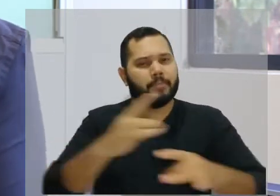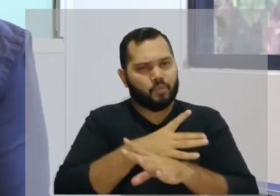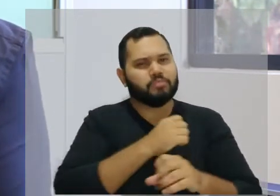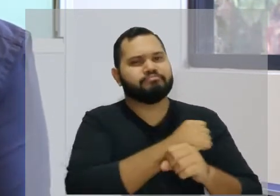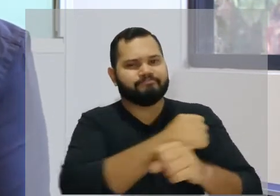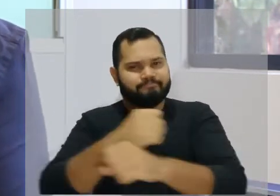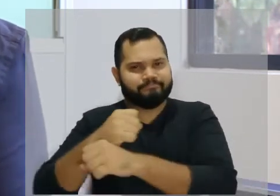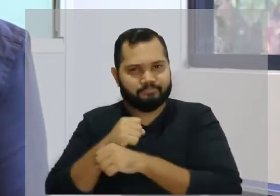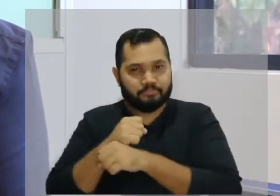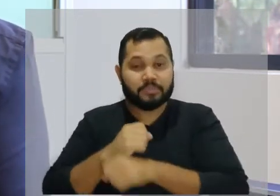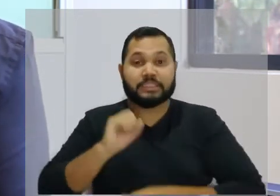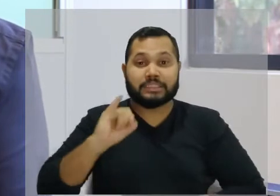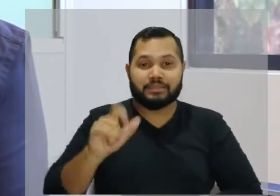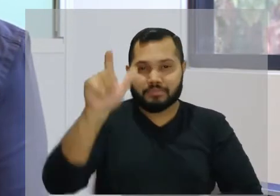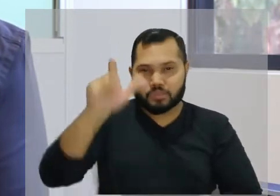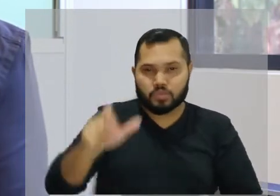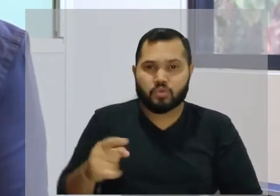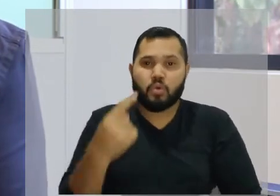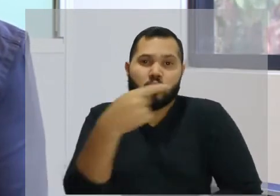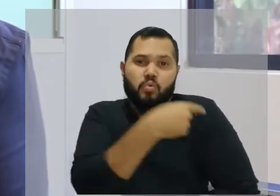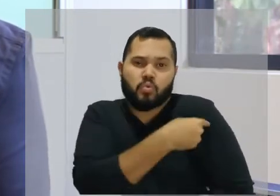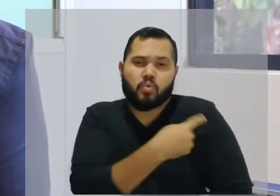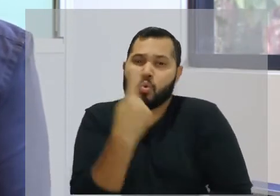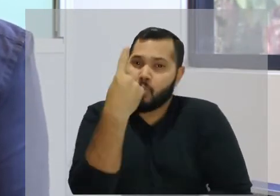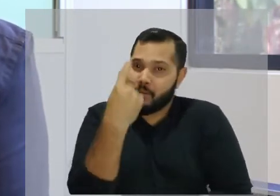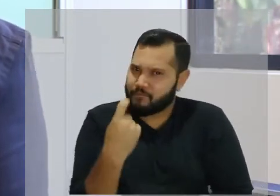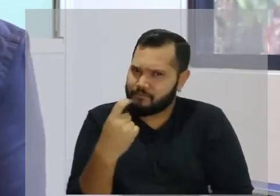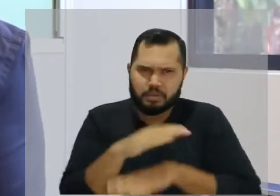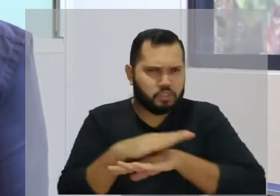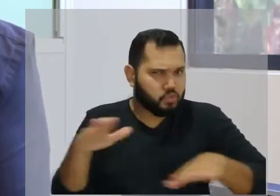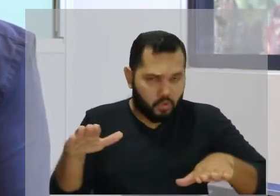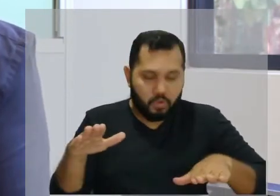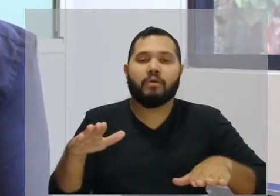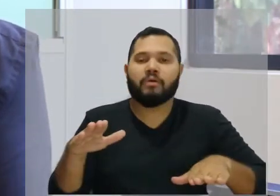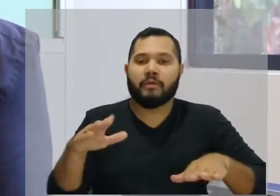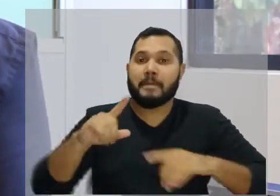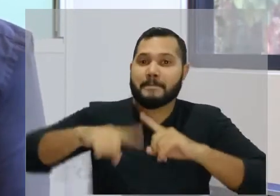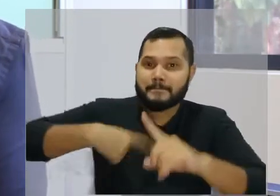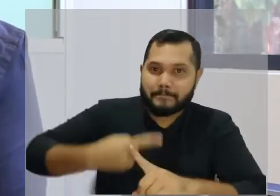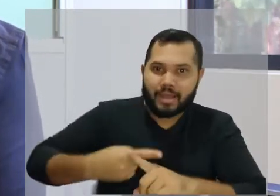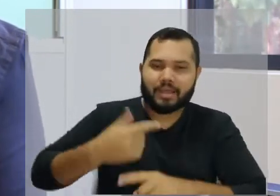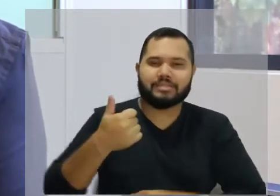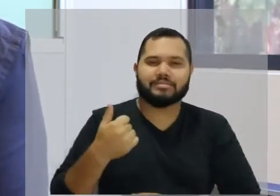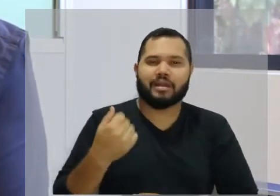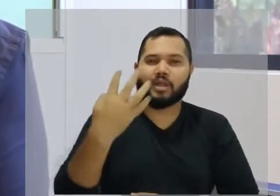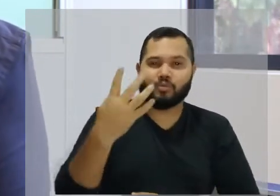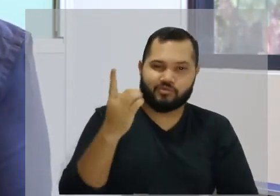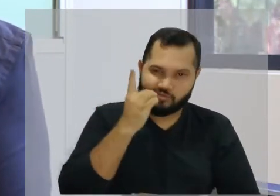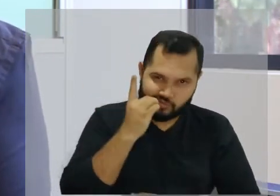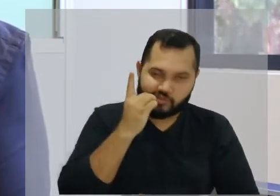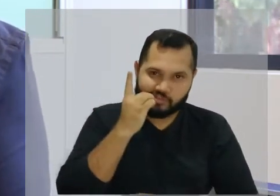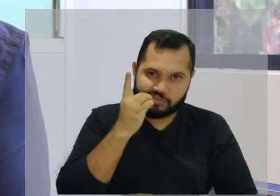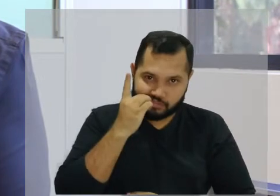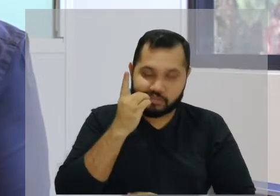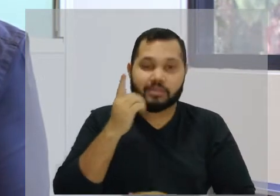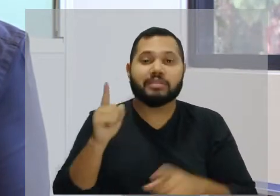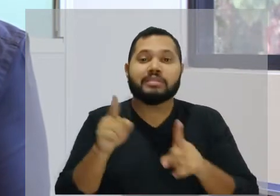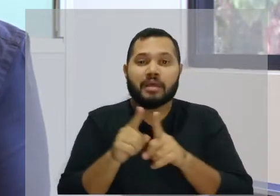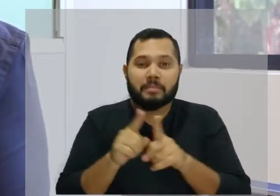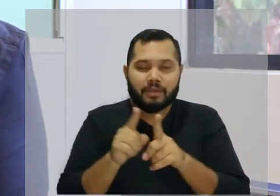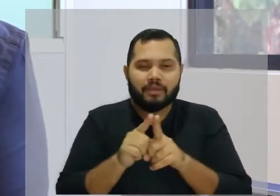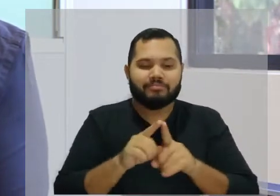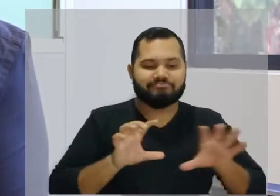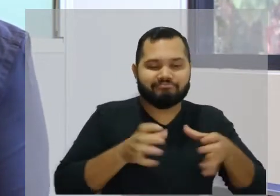considerado imunizado. Aquele que tomou a vacina, que é só de uma dose, então a vacina de uma dose mais dos 14 dias,